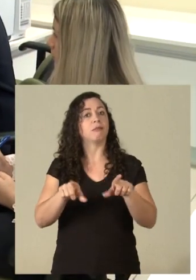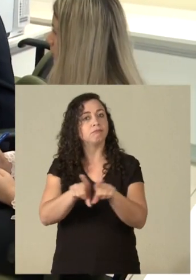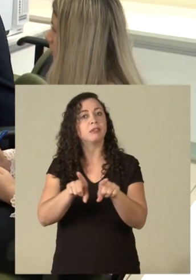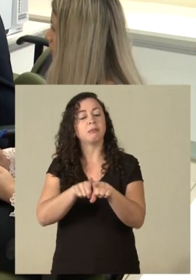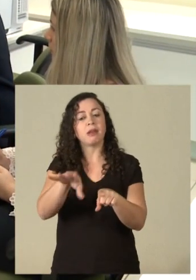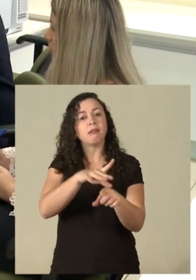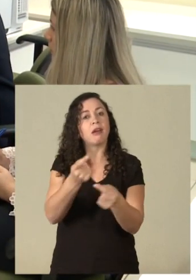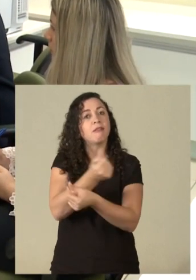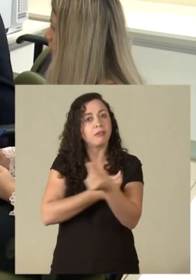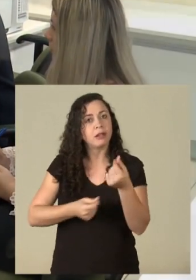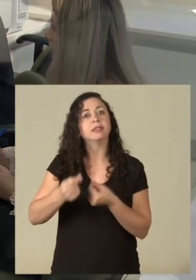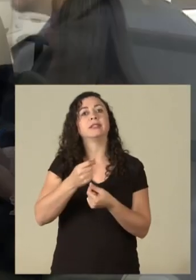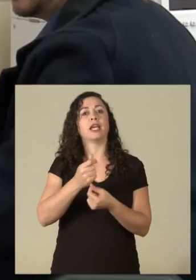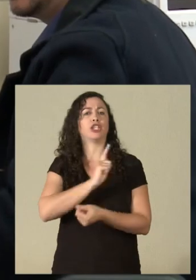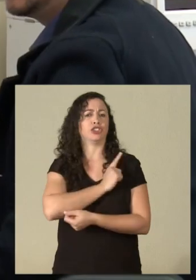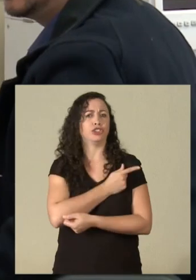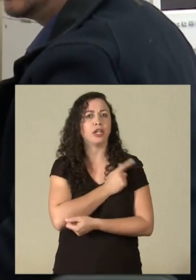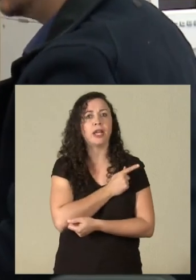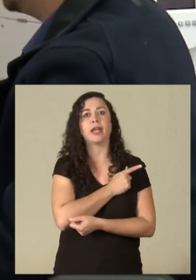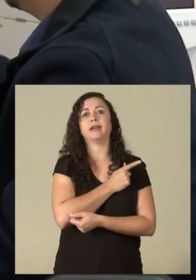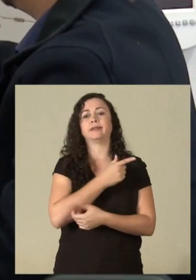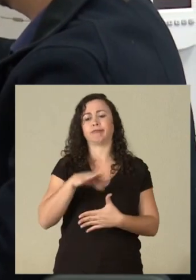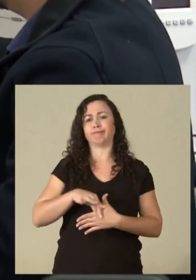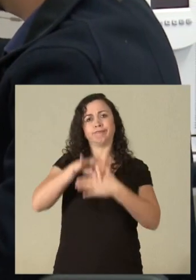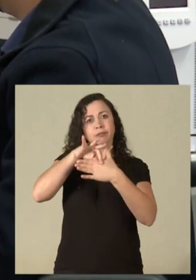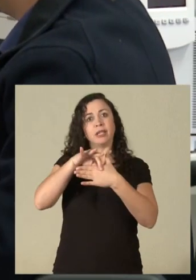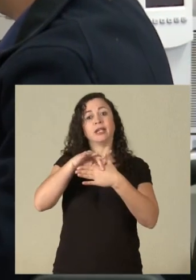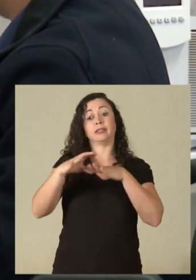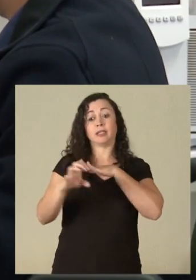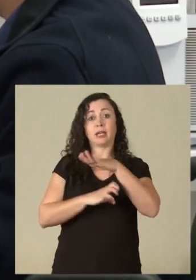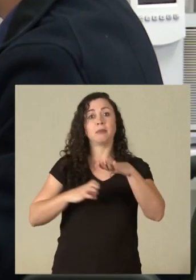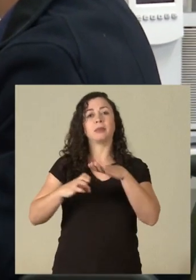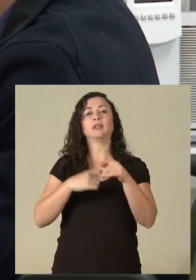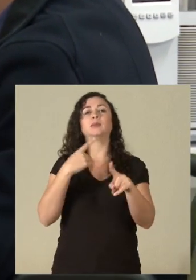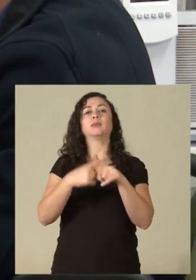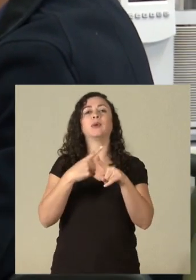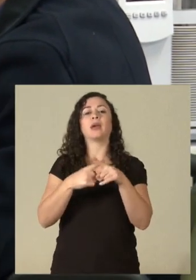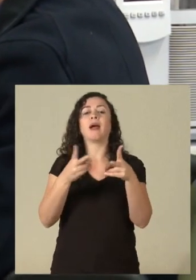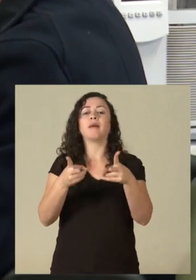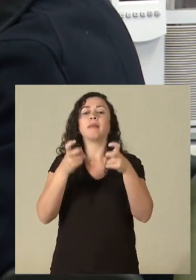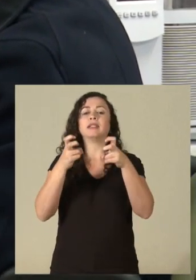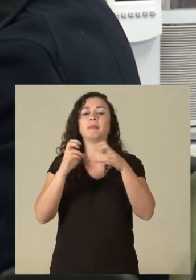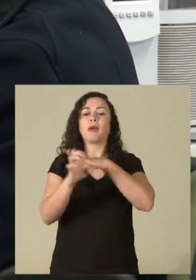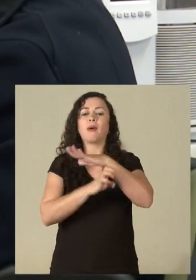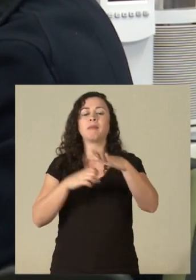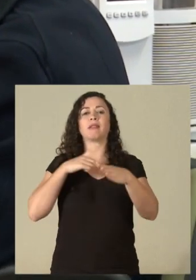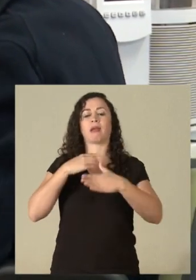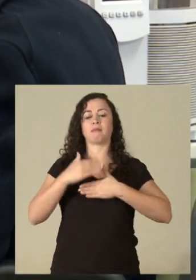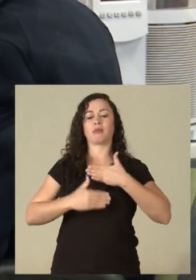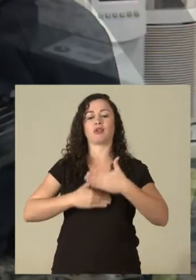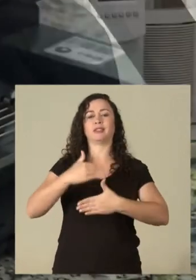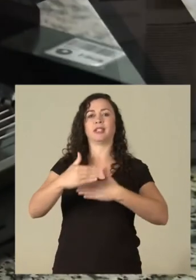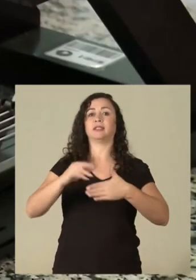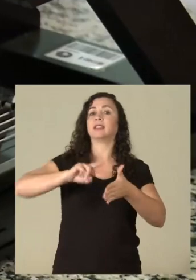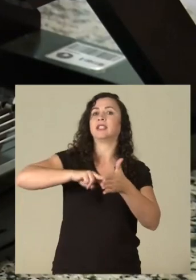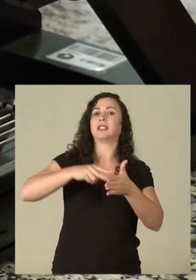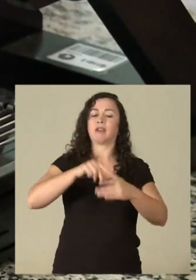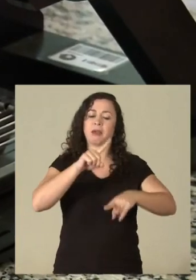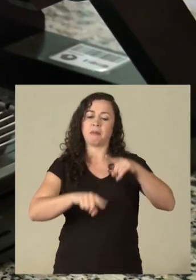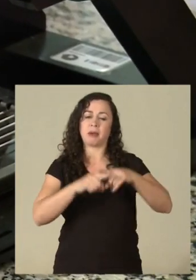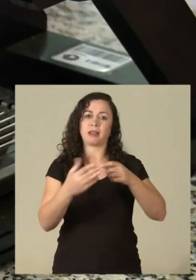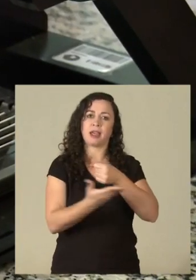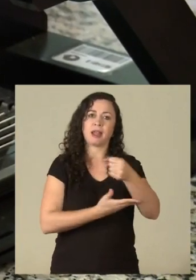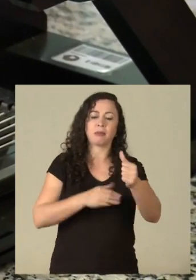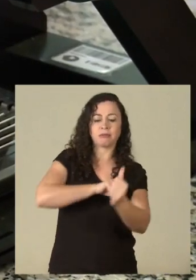no mercado financeiro, na gerência, na direção de grandes empresas, olhando aquilo como um processo, entrando matéria